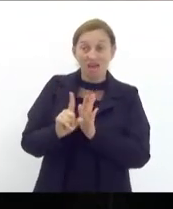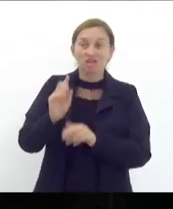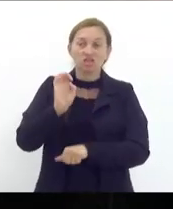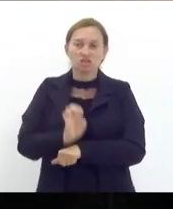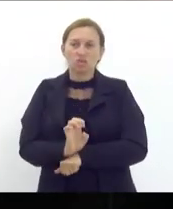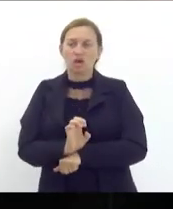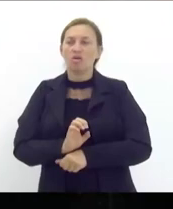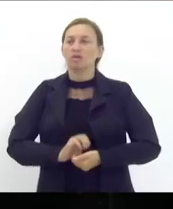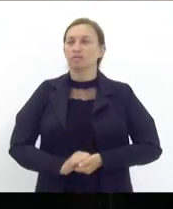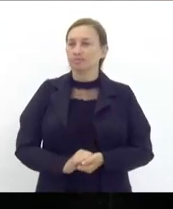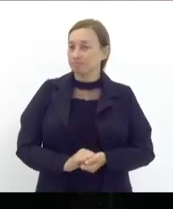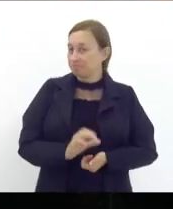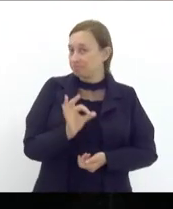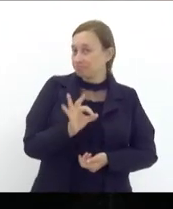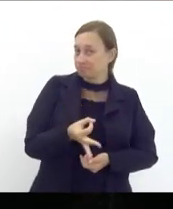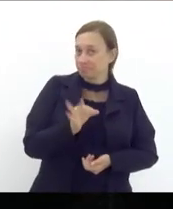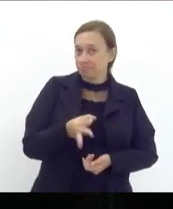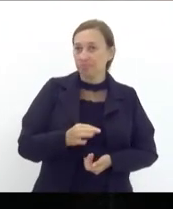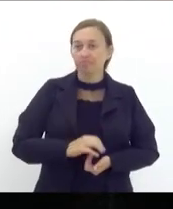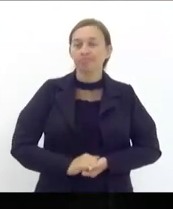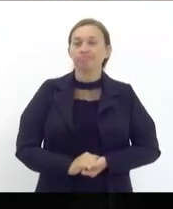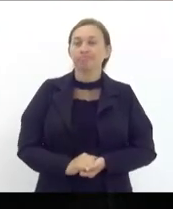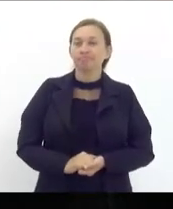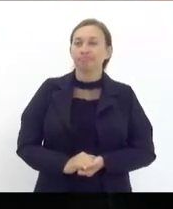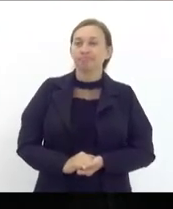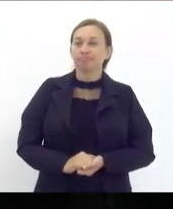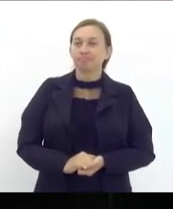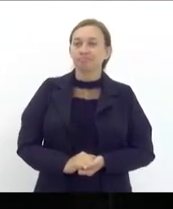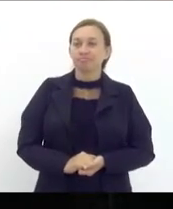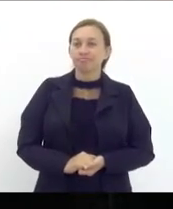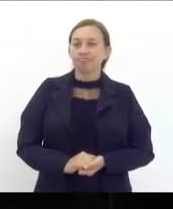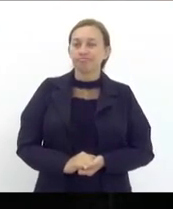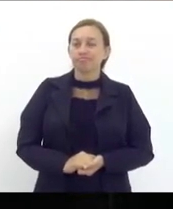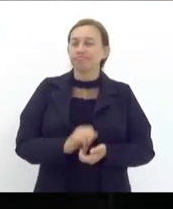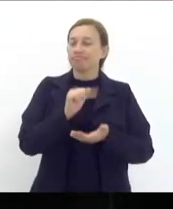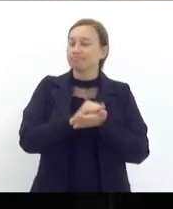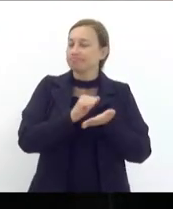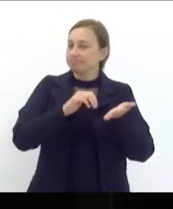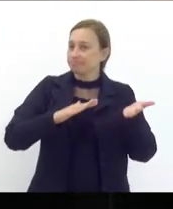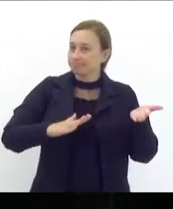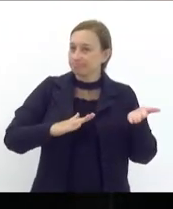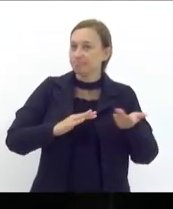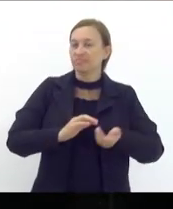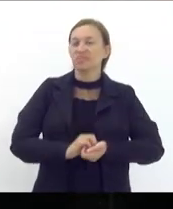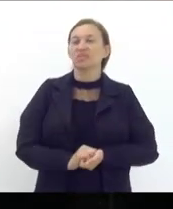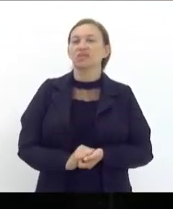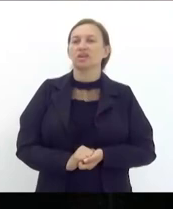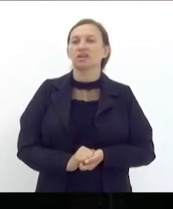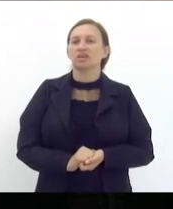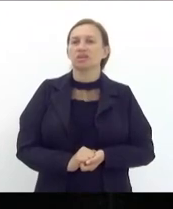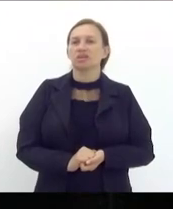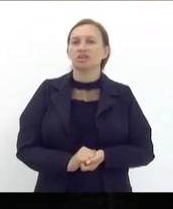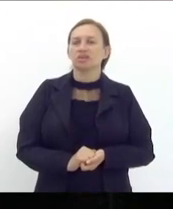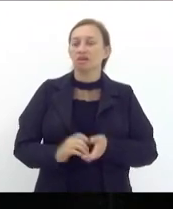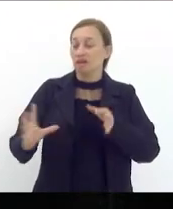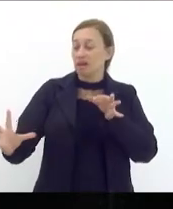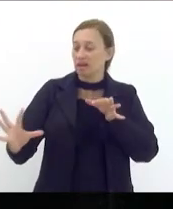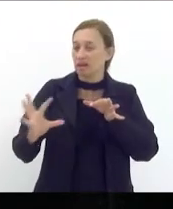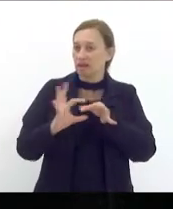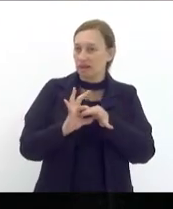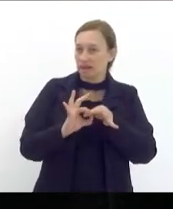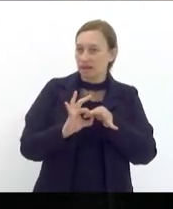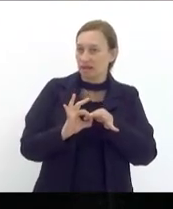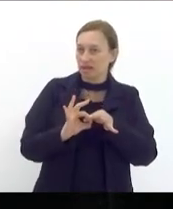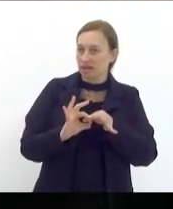dispõe justamente sobre a questão das atividades atreladas a